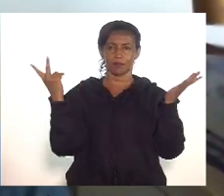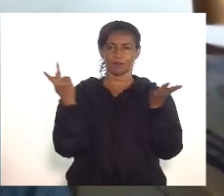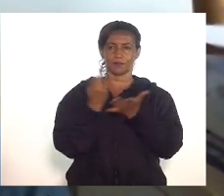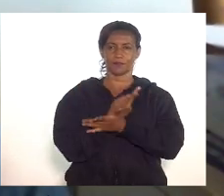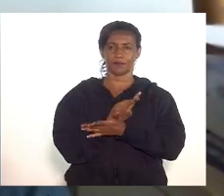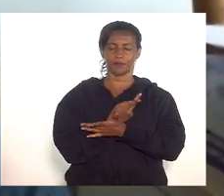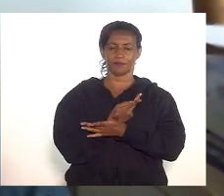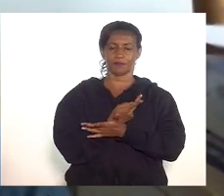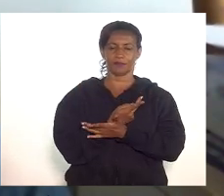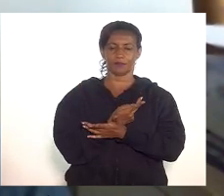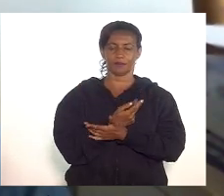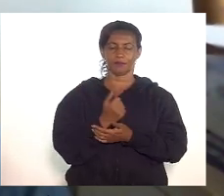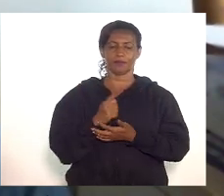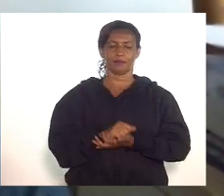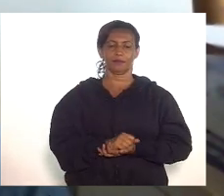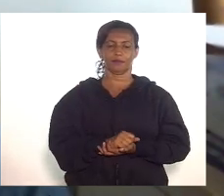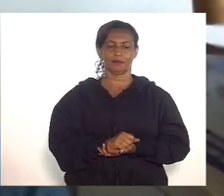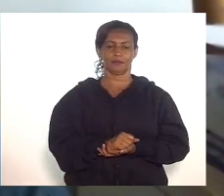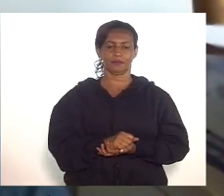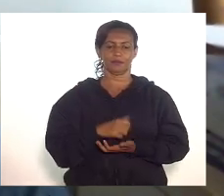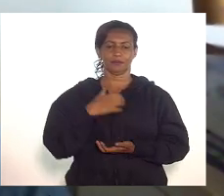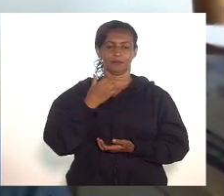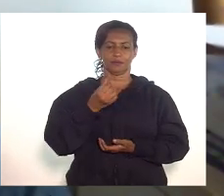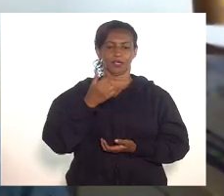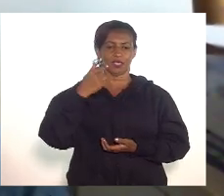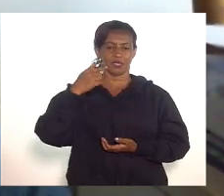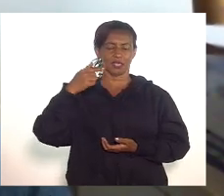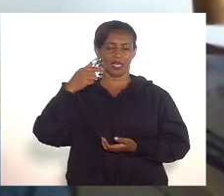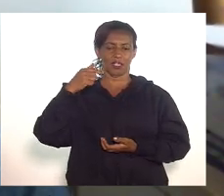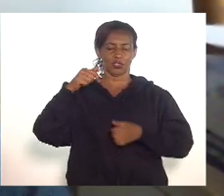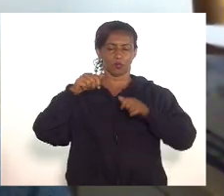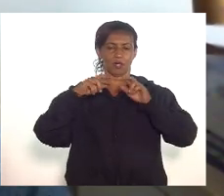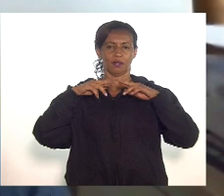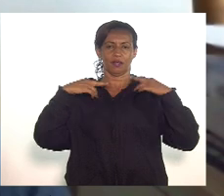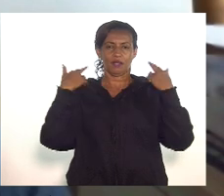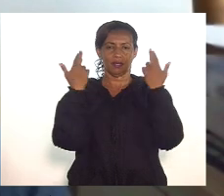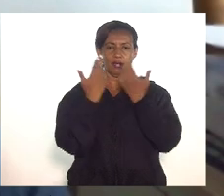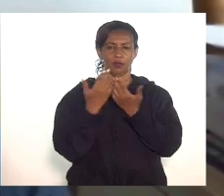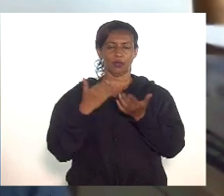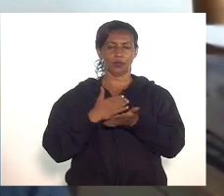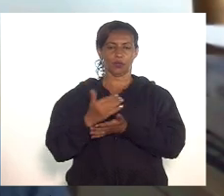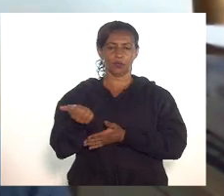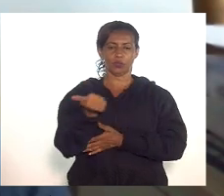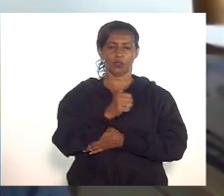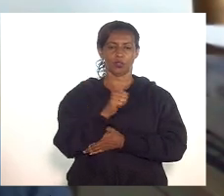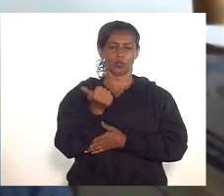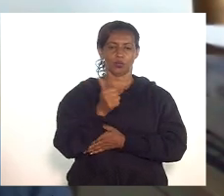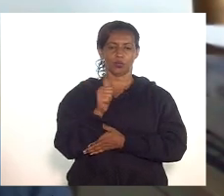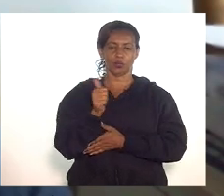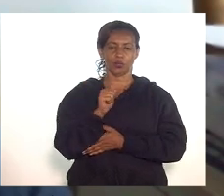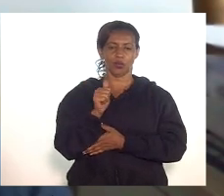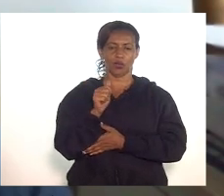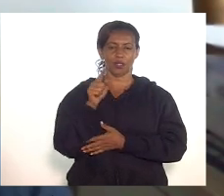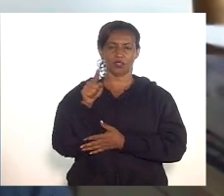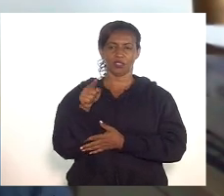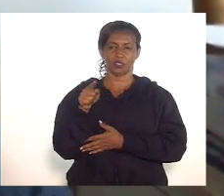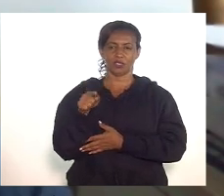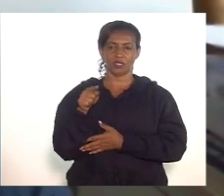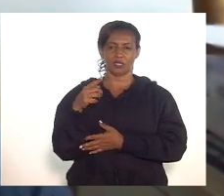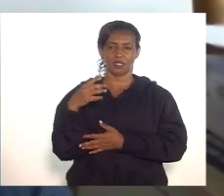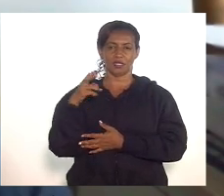77ª sessão extraordinária que, iniciada às 11 horas e 57 minutos,